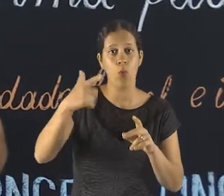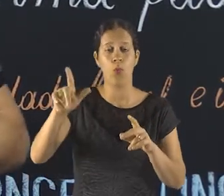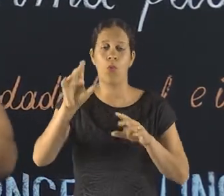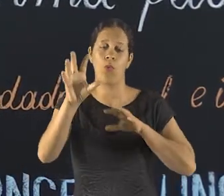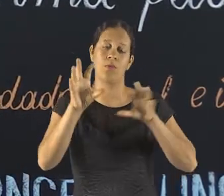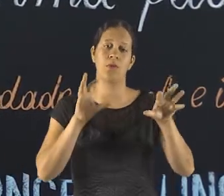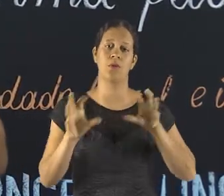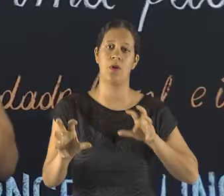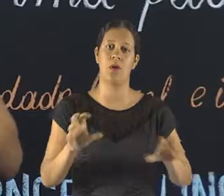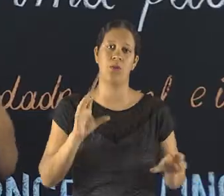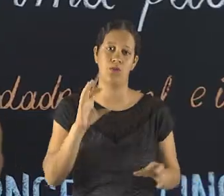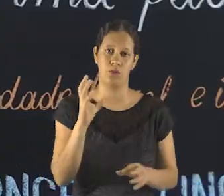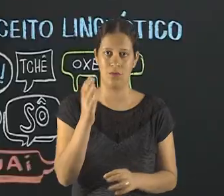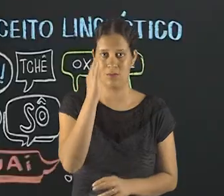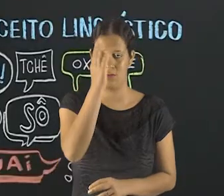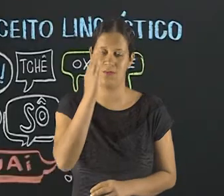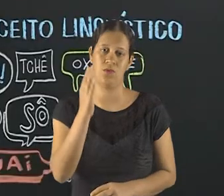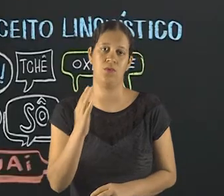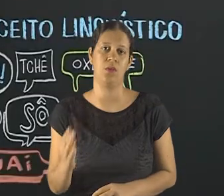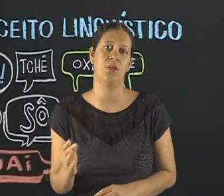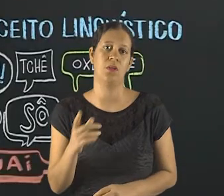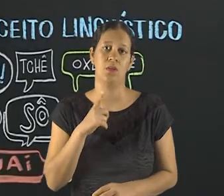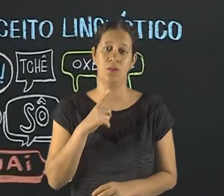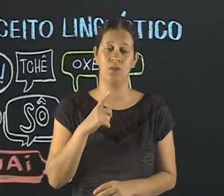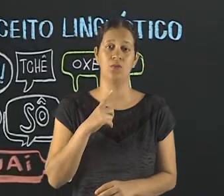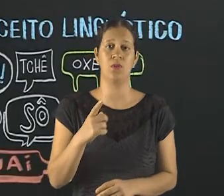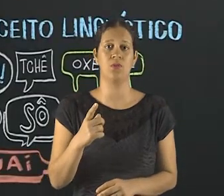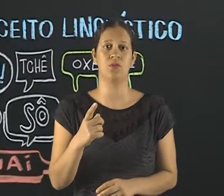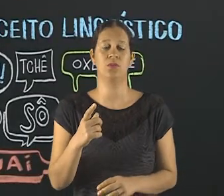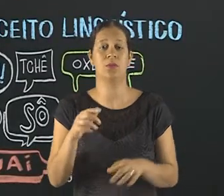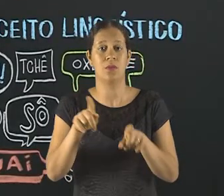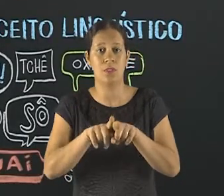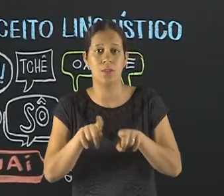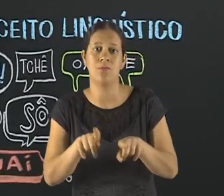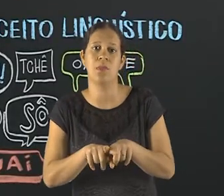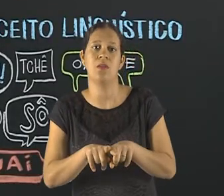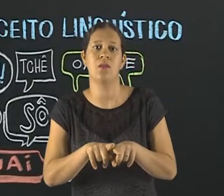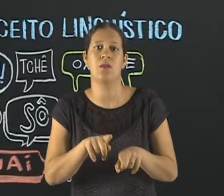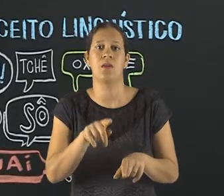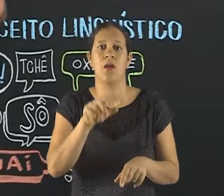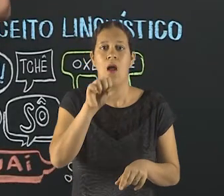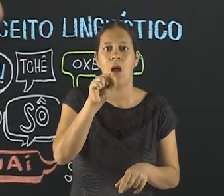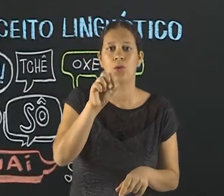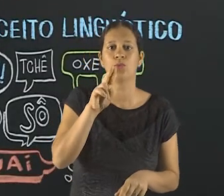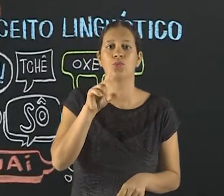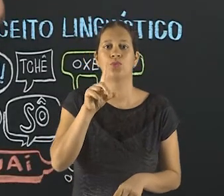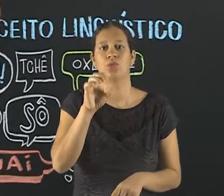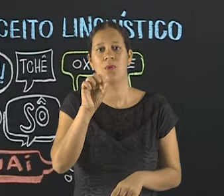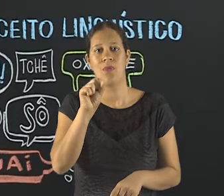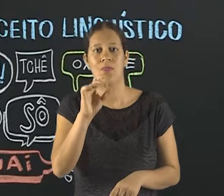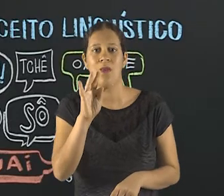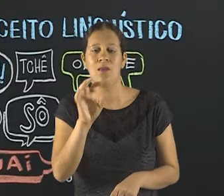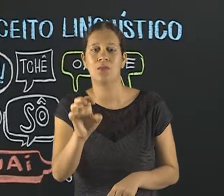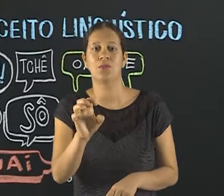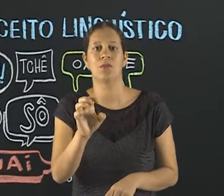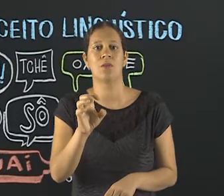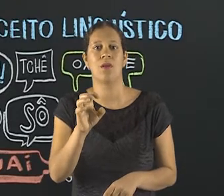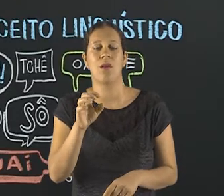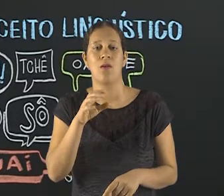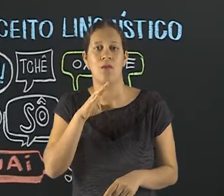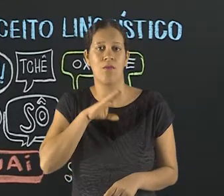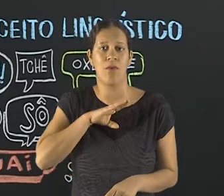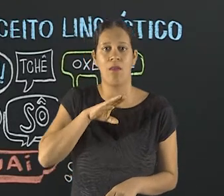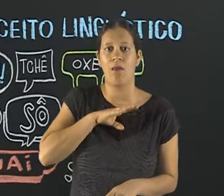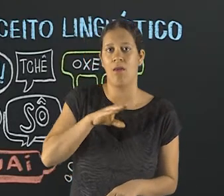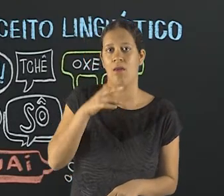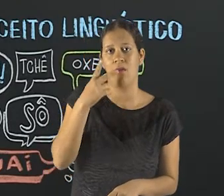Mas o que acontece no Brasil? Existe uma questão regional forte direcionada ao sudeste. Então, para muita gente, a língua portuguesa correta é